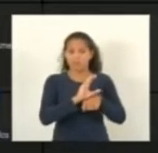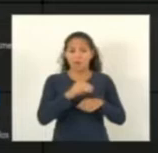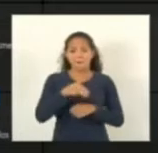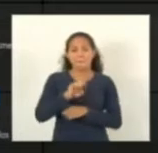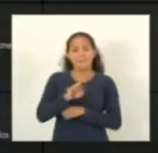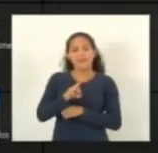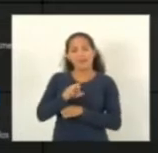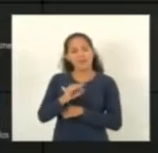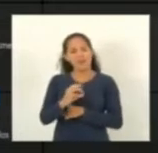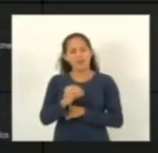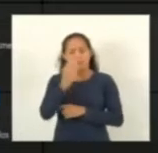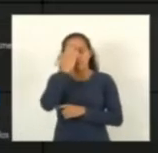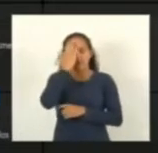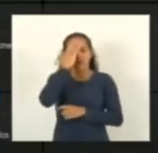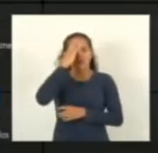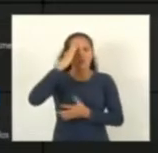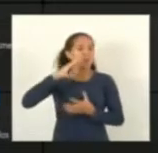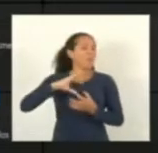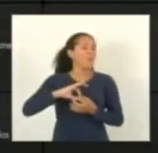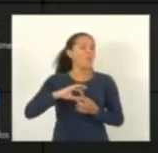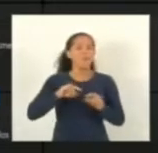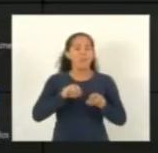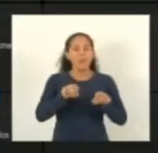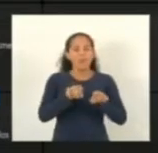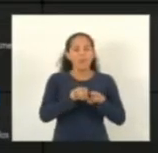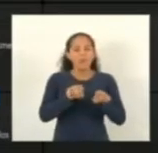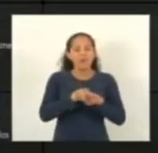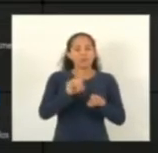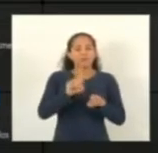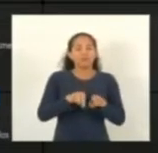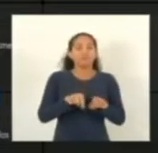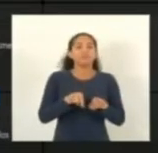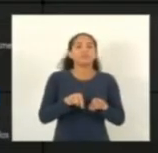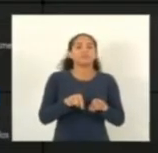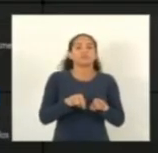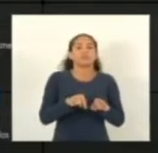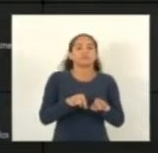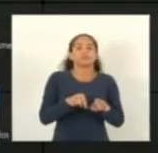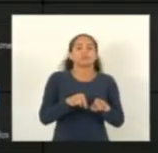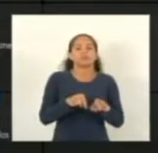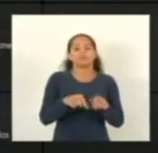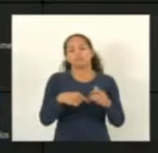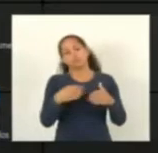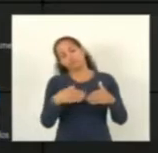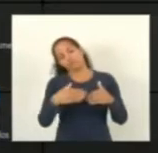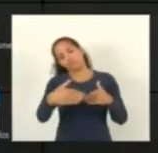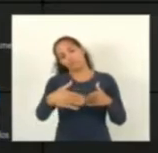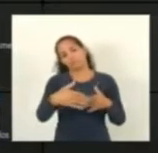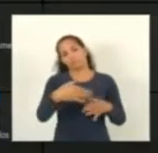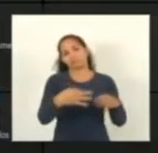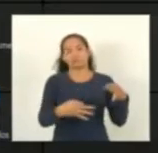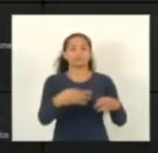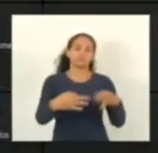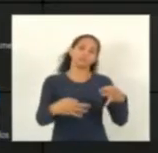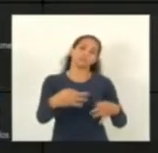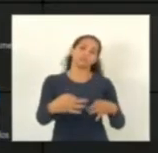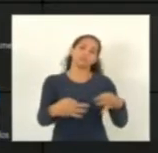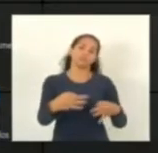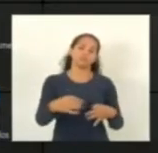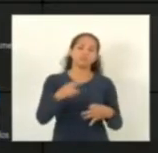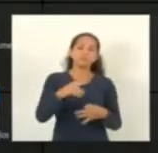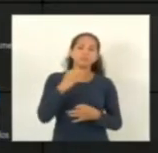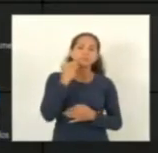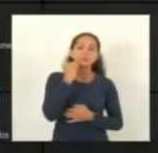no meu entender, também, visto que as próprias, além das instâncias judiciais, é meio que